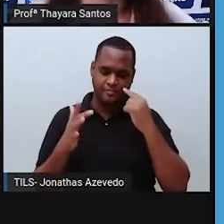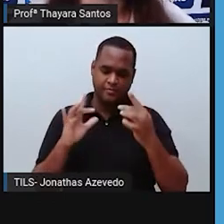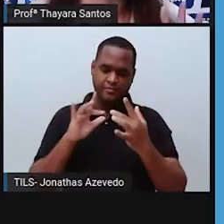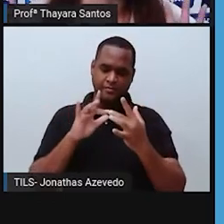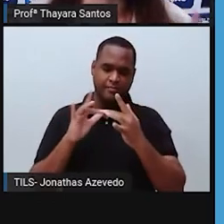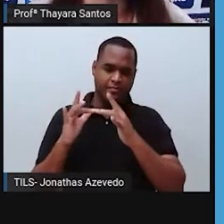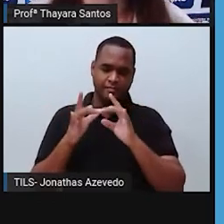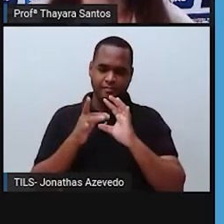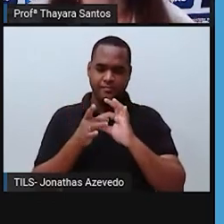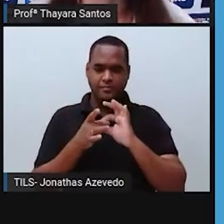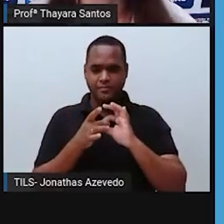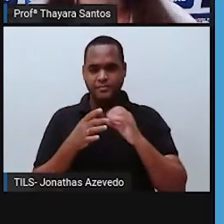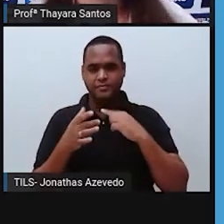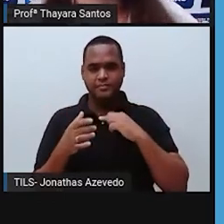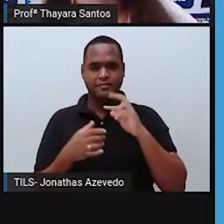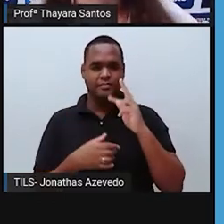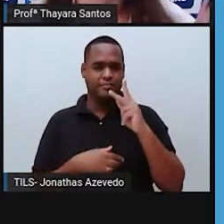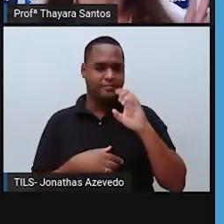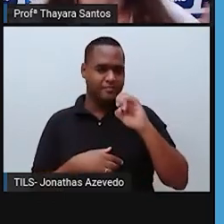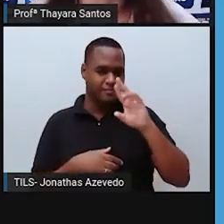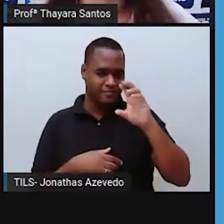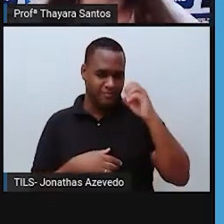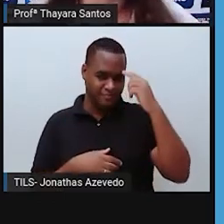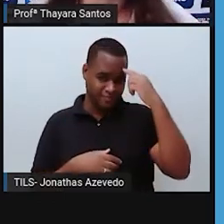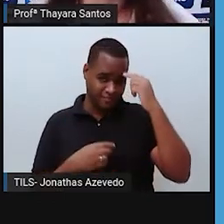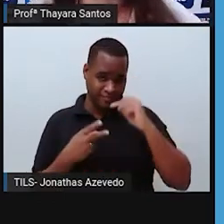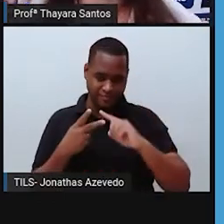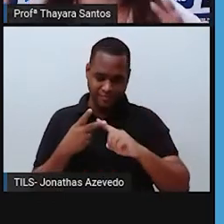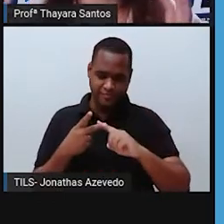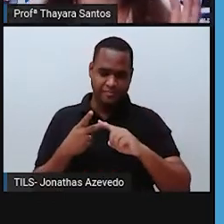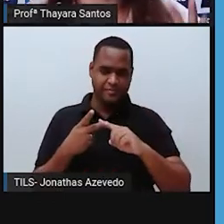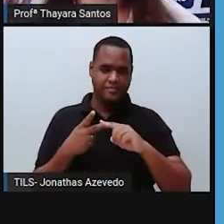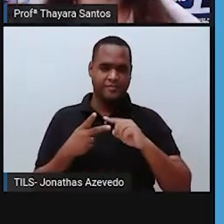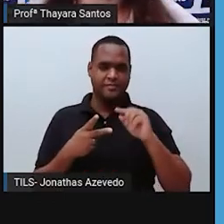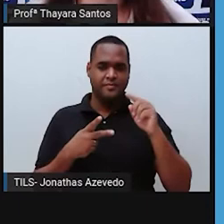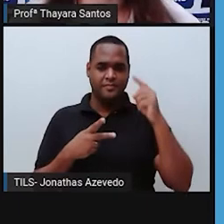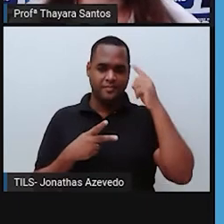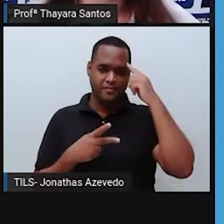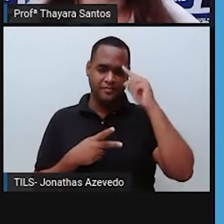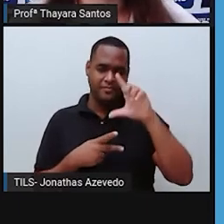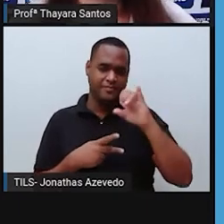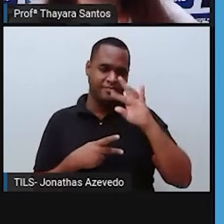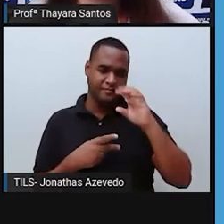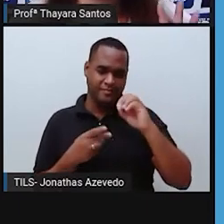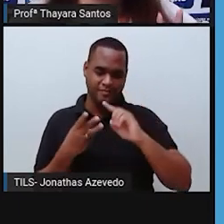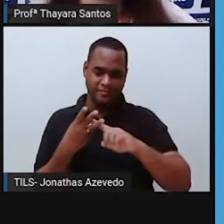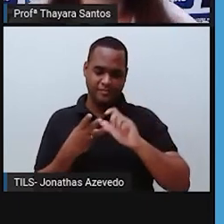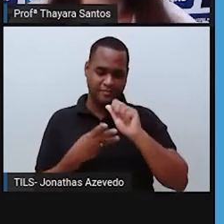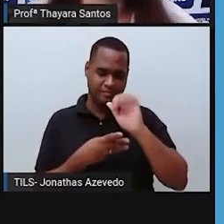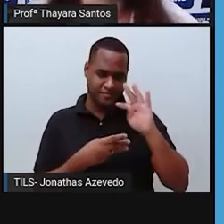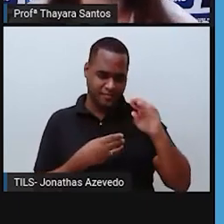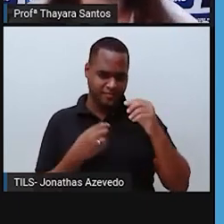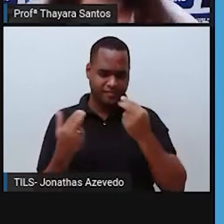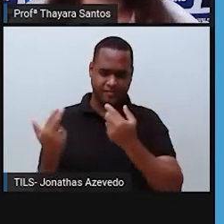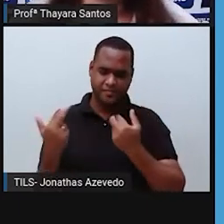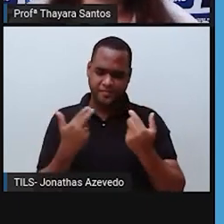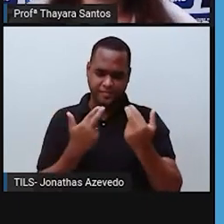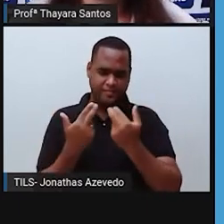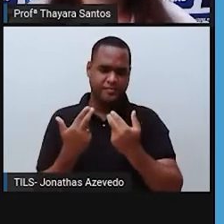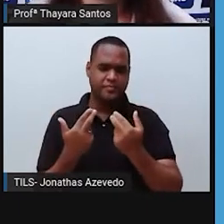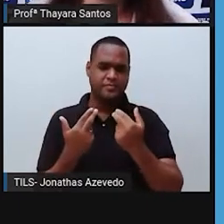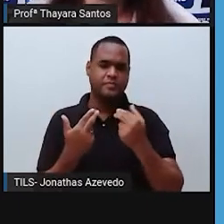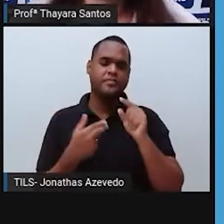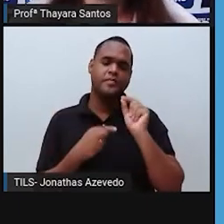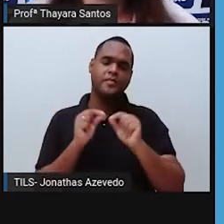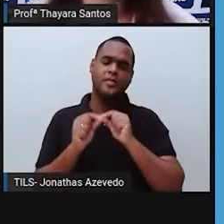Vamos lá! Hidrosfera, litosfera e atmosfera. A gente consegue aí ver nessas palavras algumas coisas em comum. E aí?